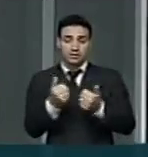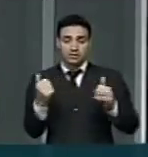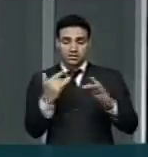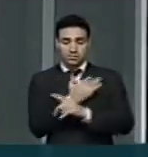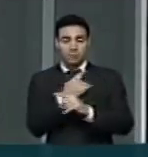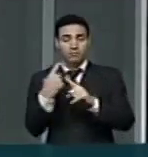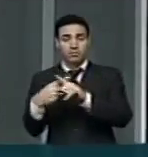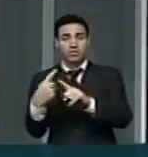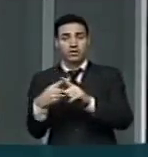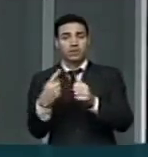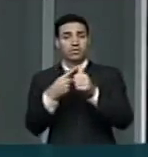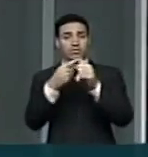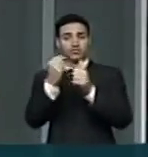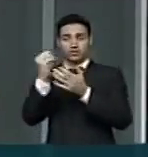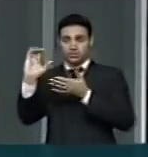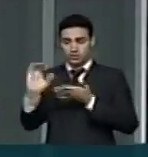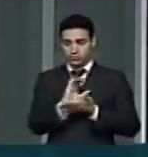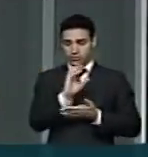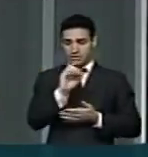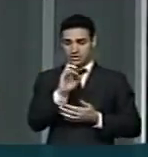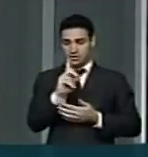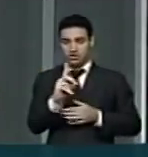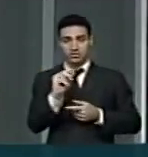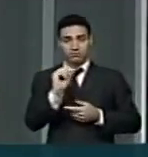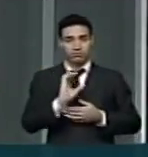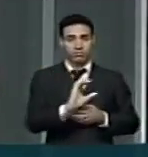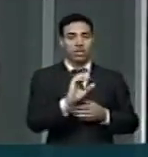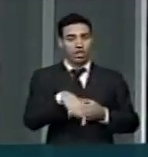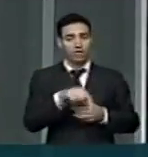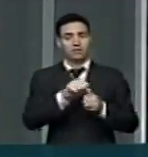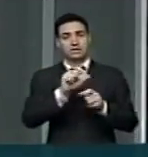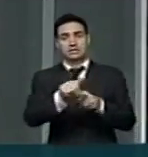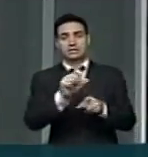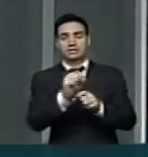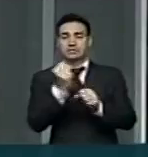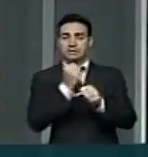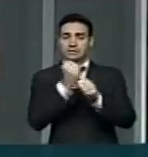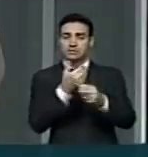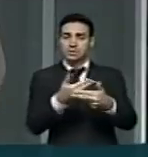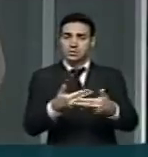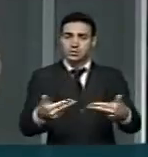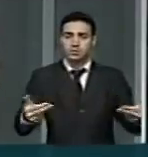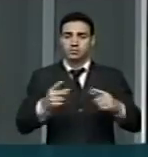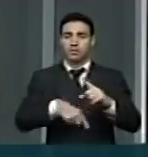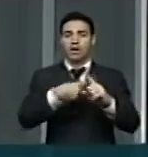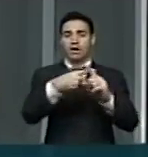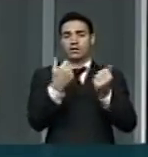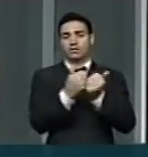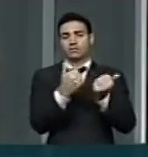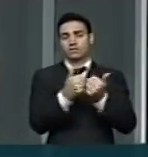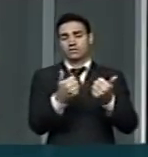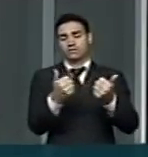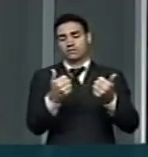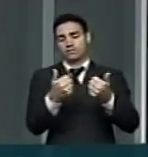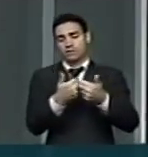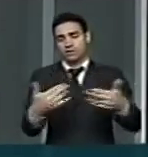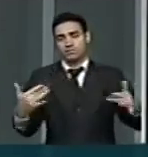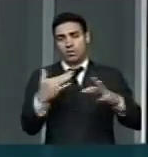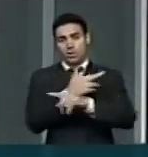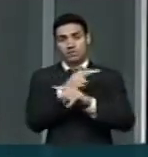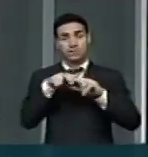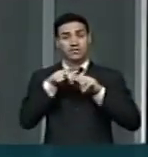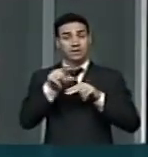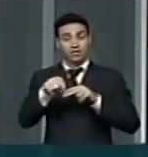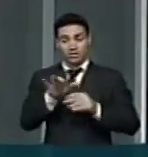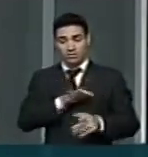dos destinos da CID é justamente investimento em infraestrutura de transporte. E o grito das ruas está bem claro aí, não é só